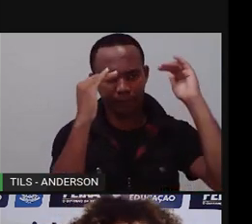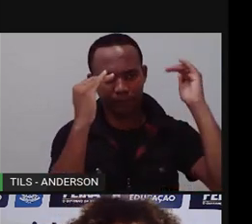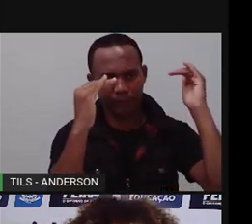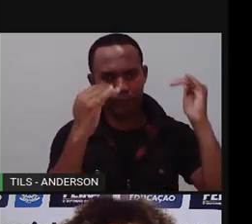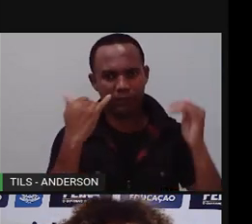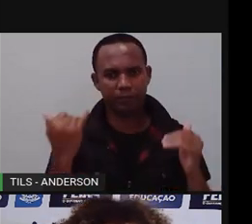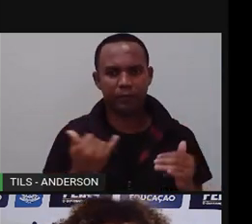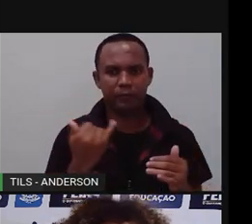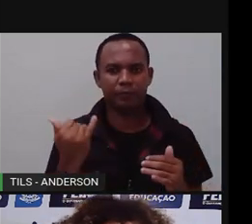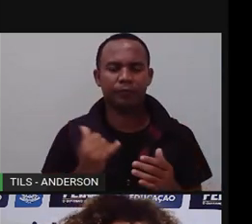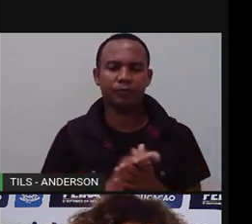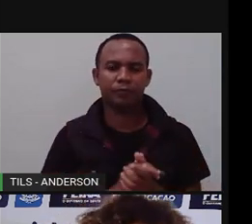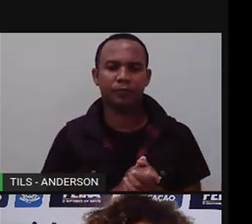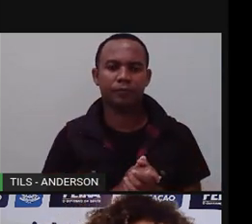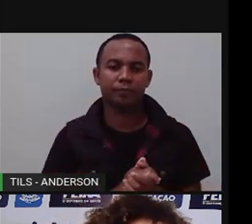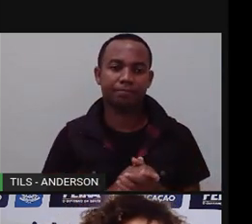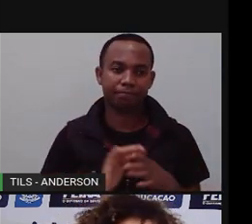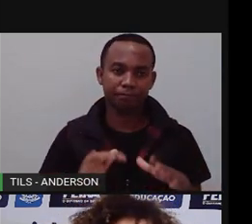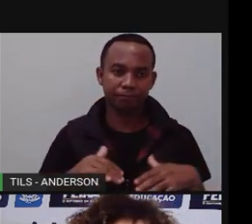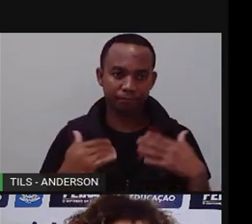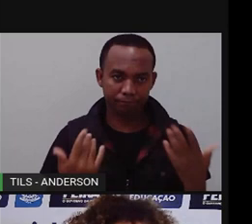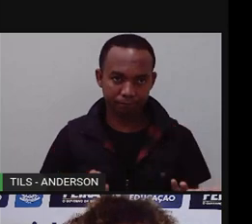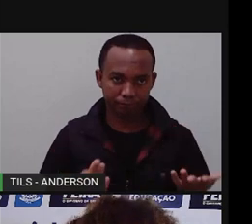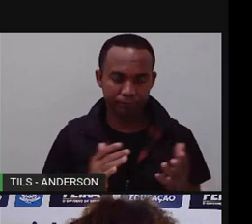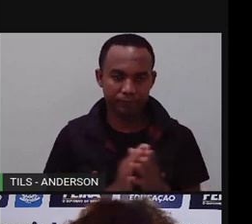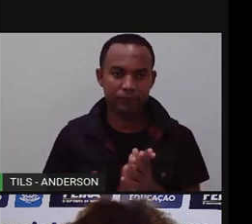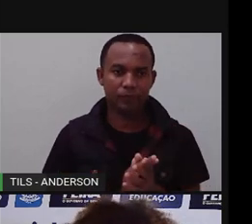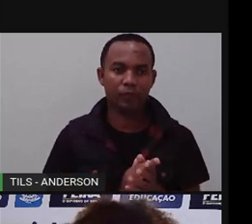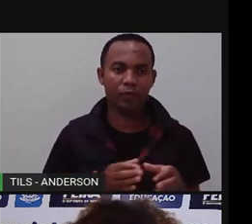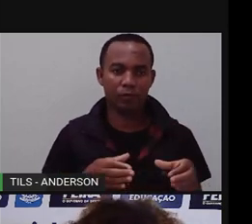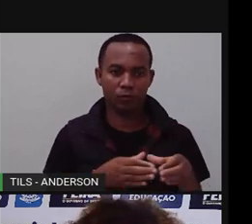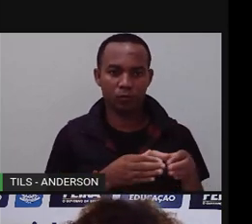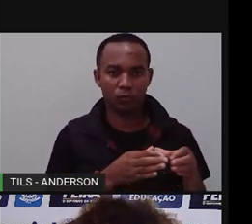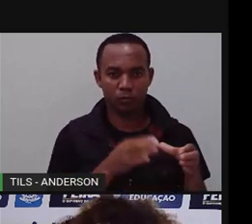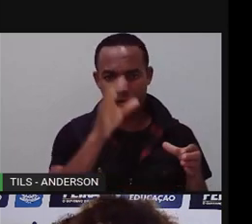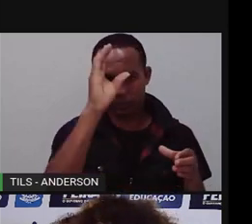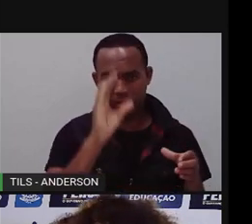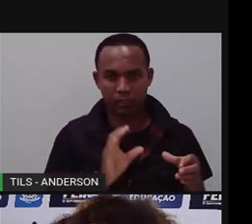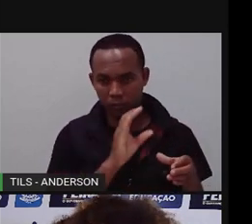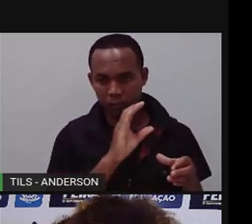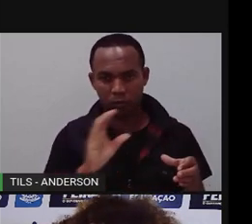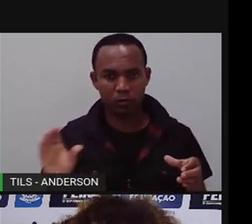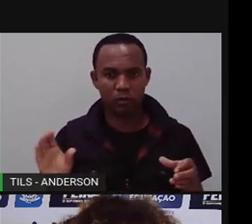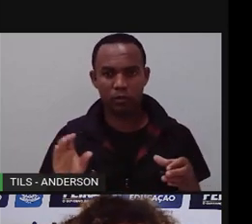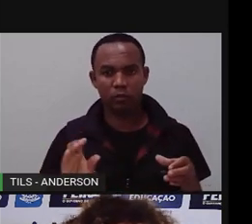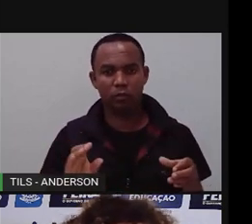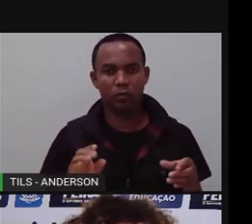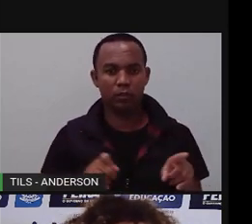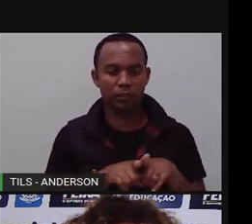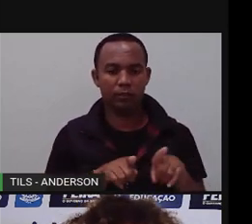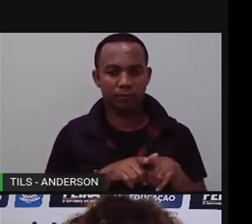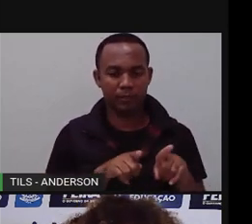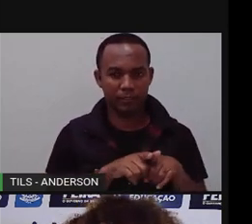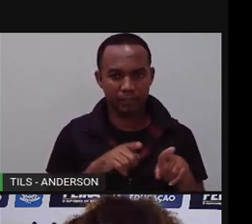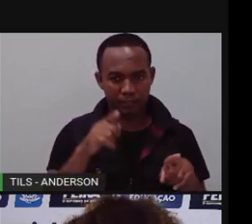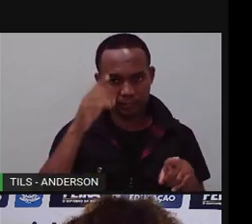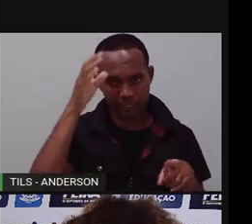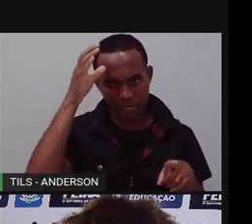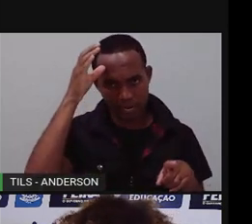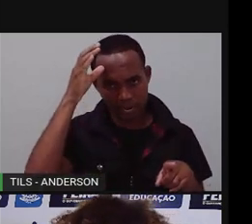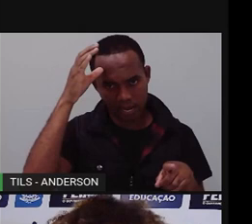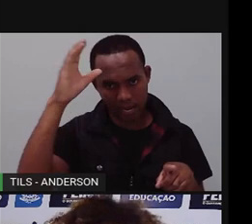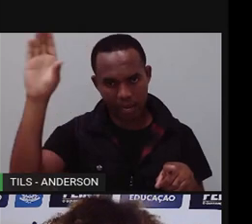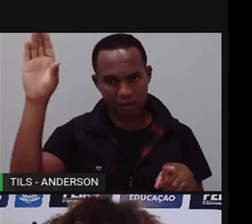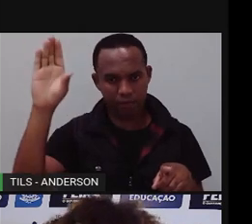lá. Entretanto, a necessidade de aderirem ao catolicismo levou diversos grupos de africanos a misturarem as religiões